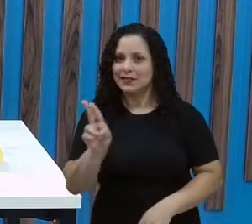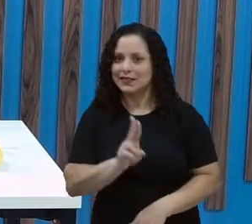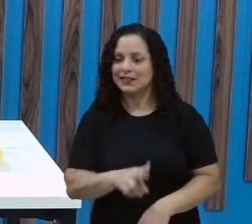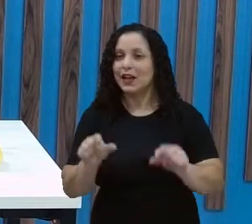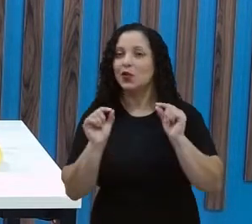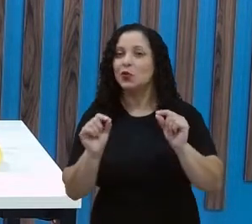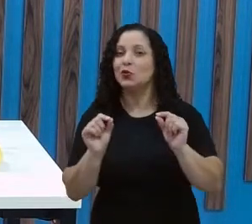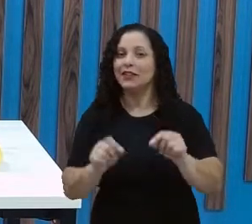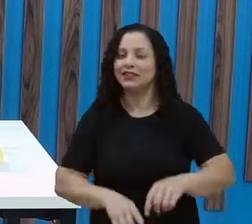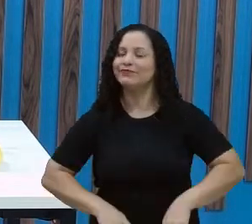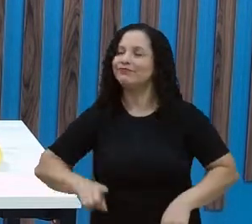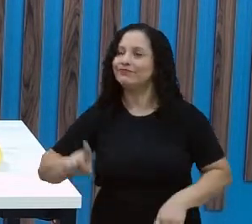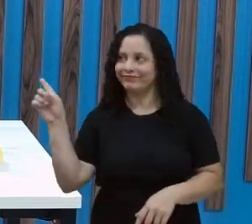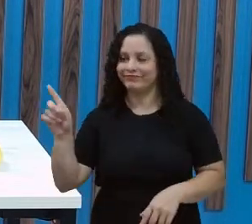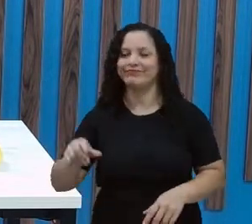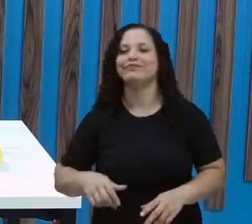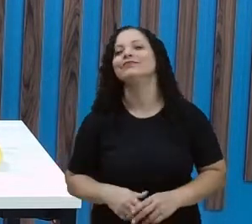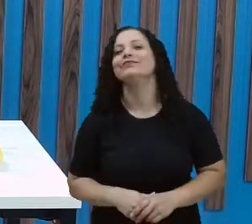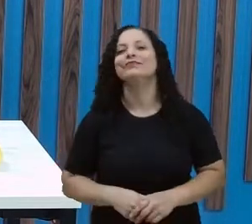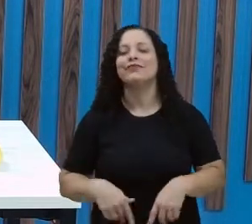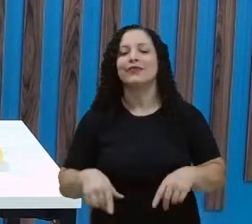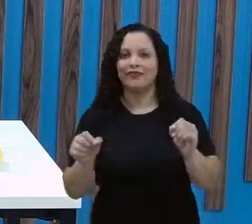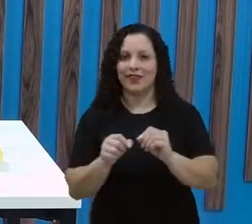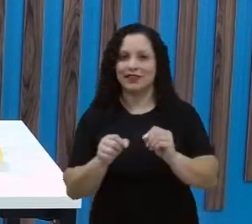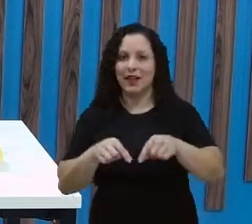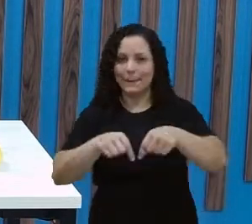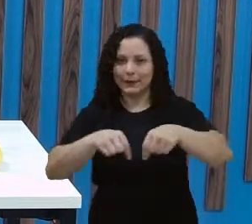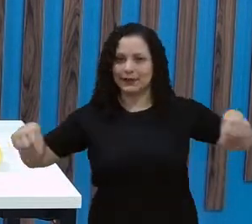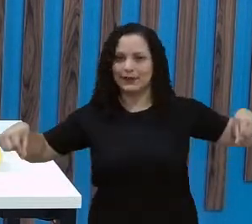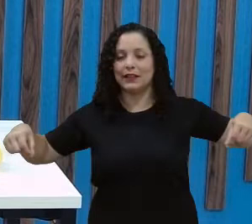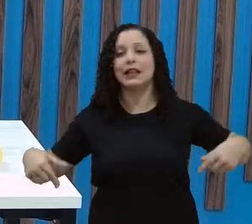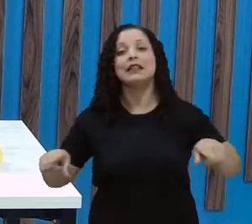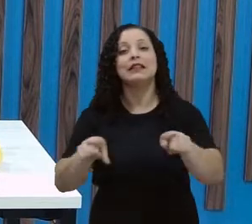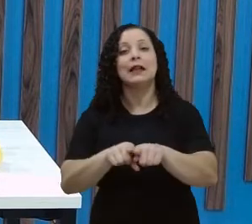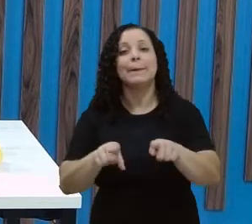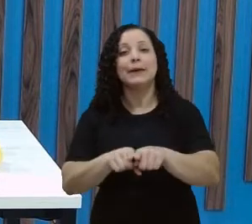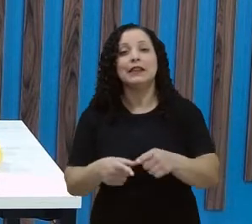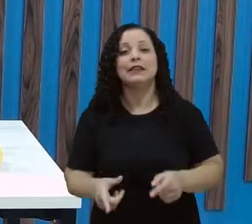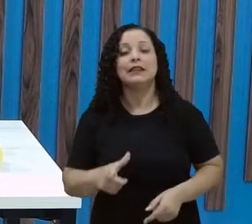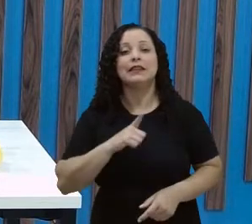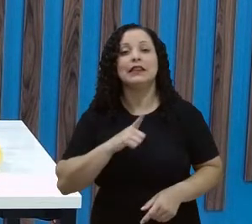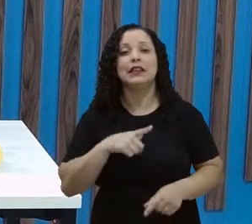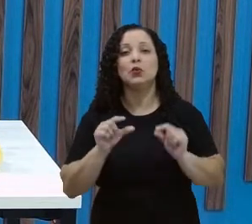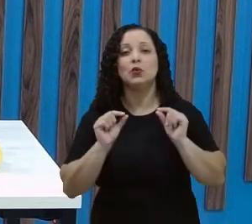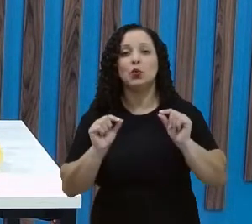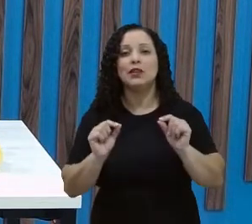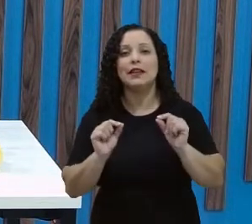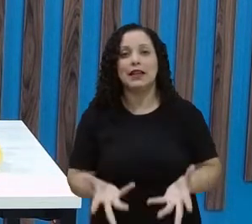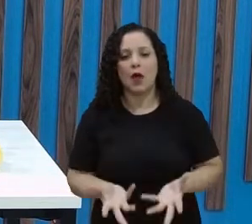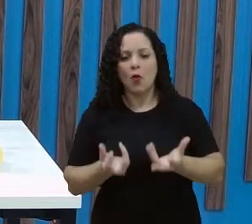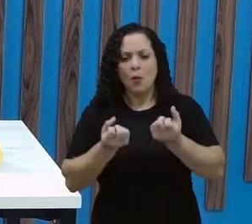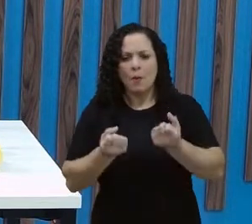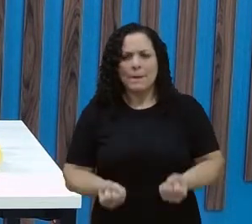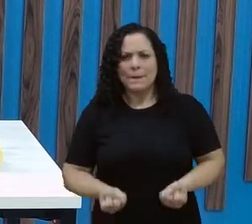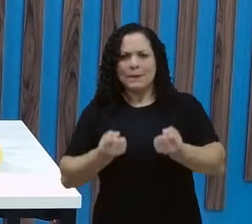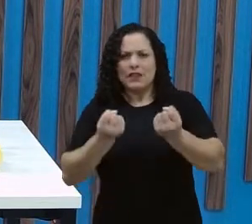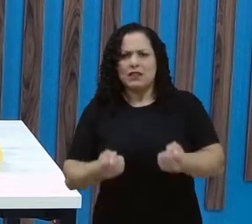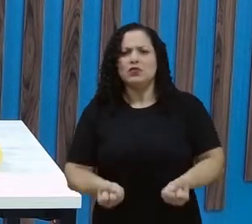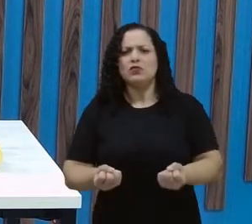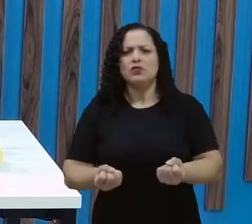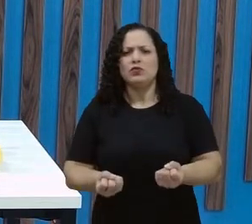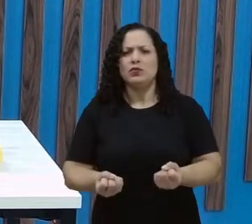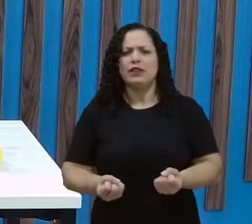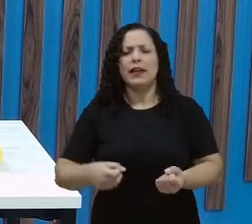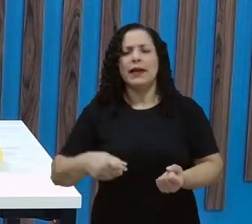instrumento aí, tá certo? Para poder fazer a medida. A gente pode medir também massa, né? O que podemos medir?